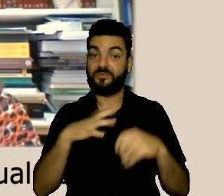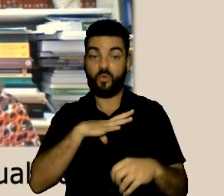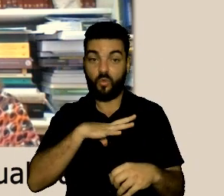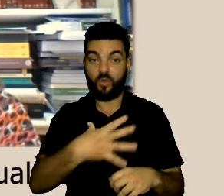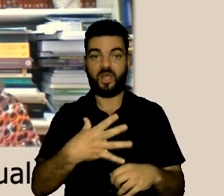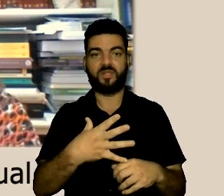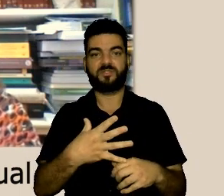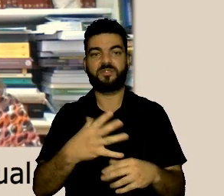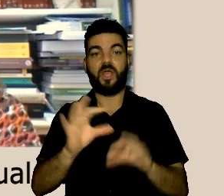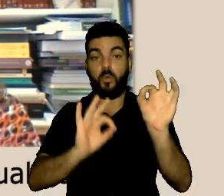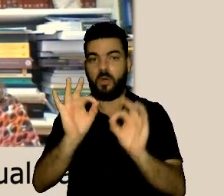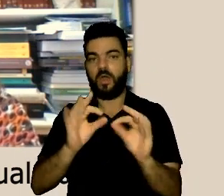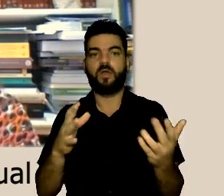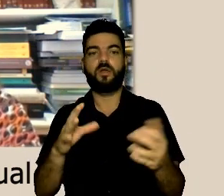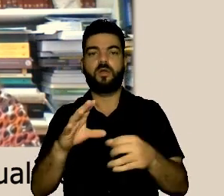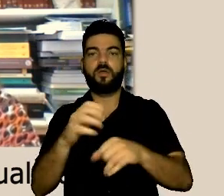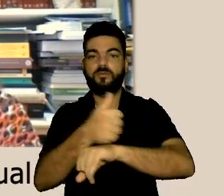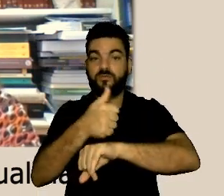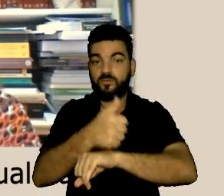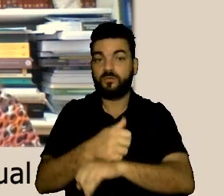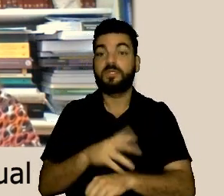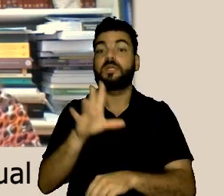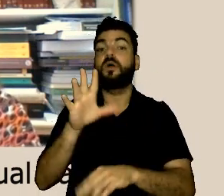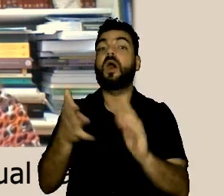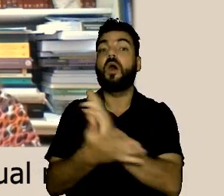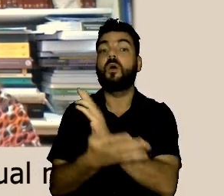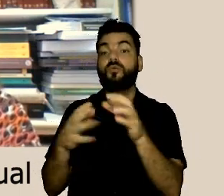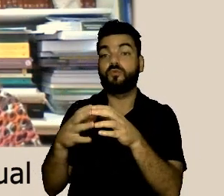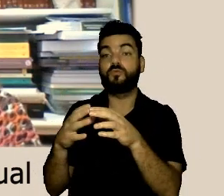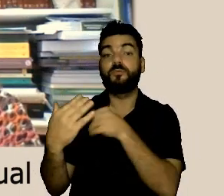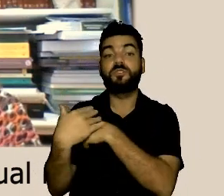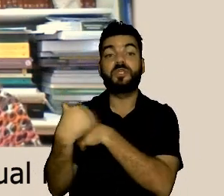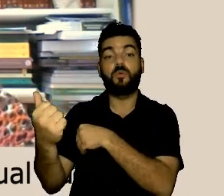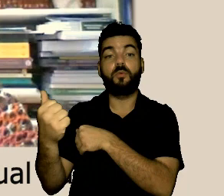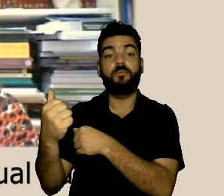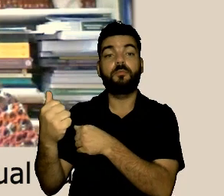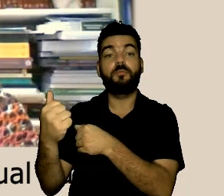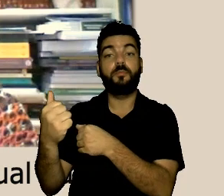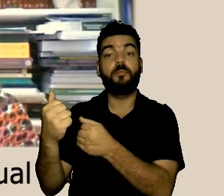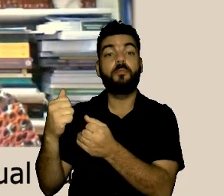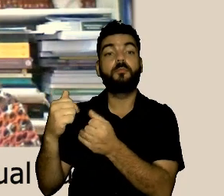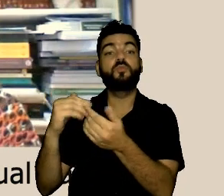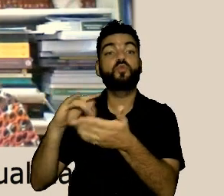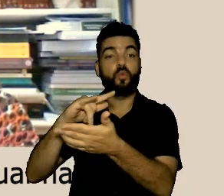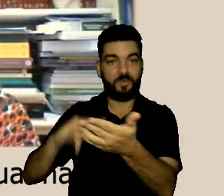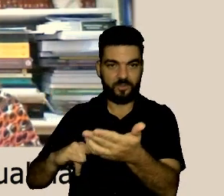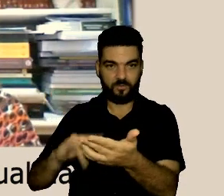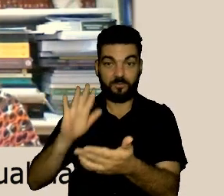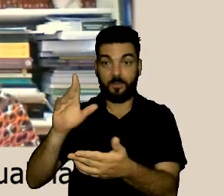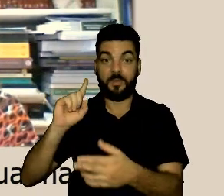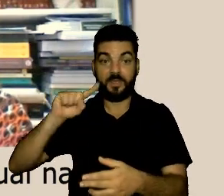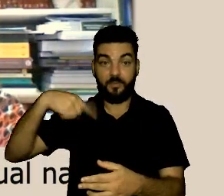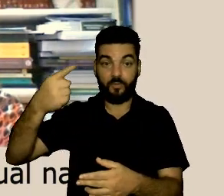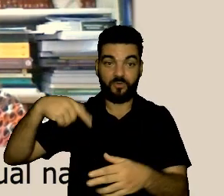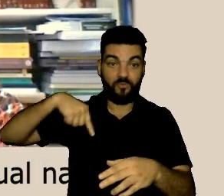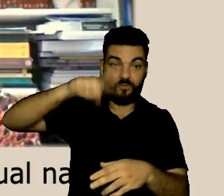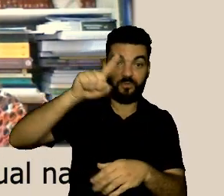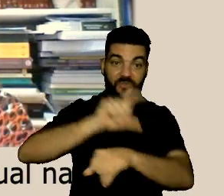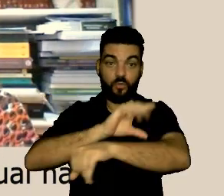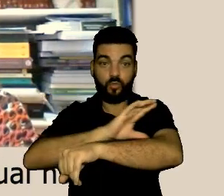adianta aderir a campanha e aí muito interessante que algumas organizações procuraram a documentação tudo mais